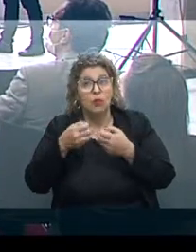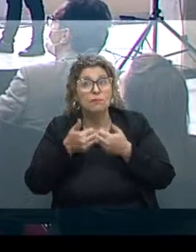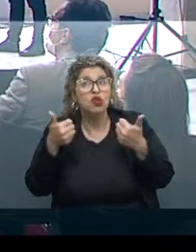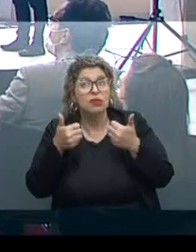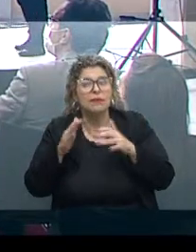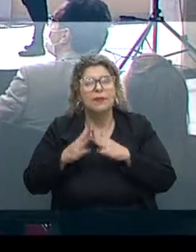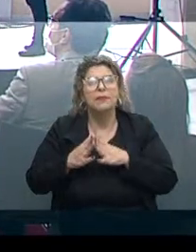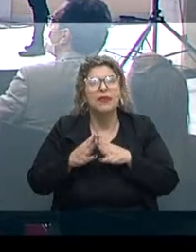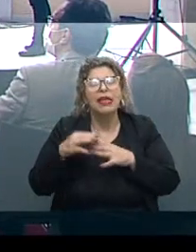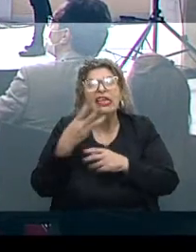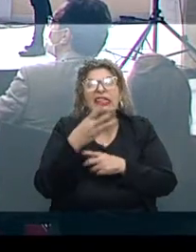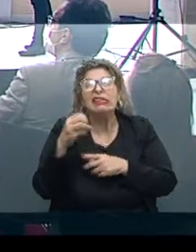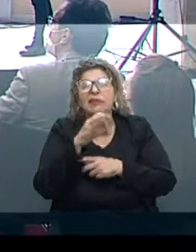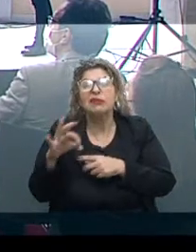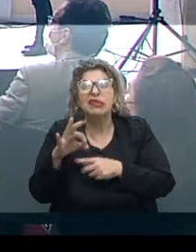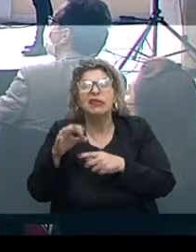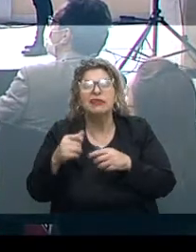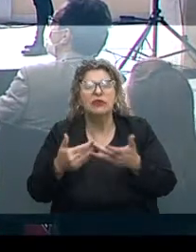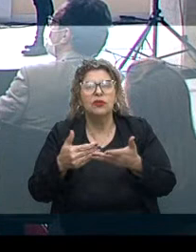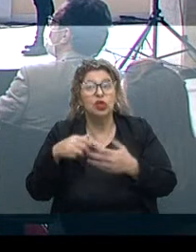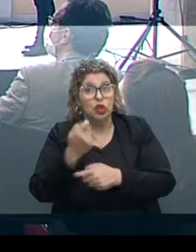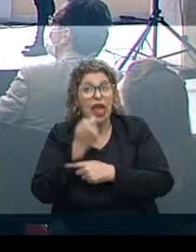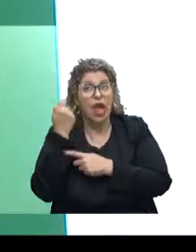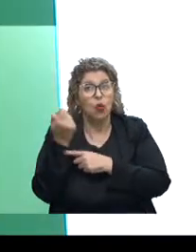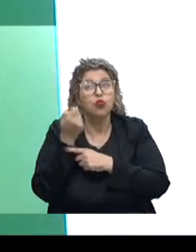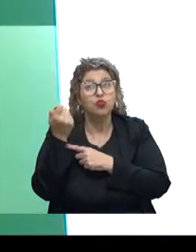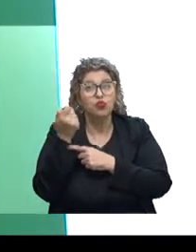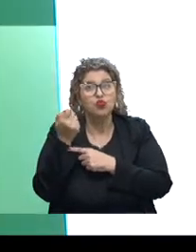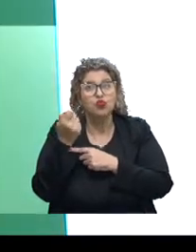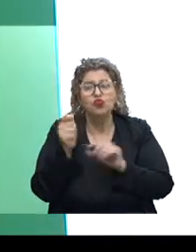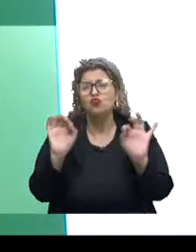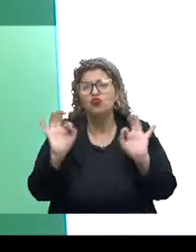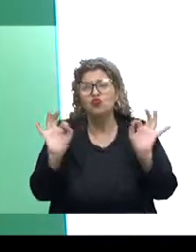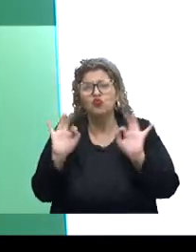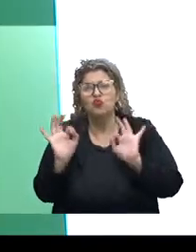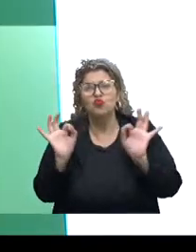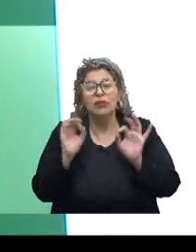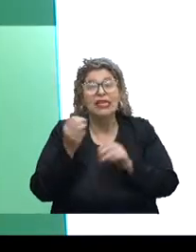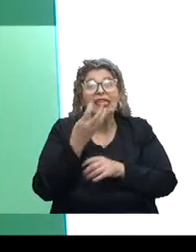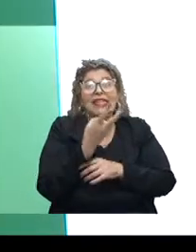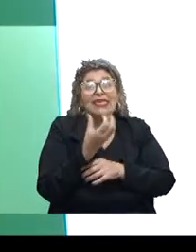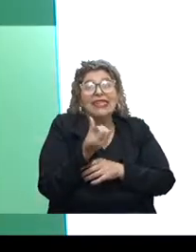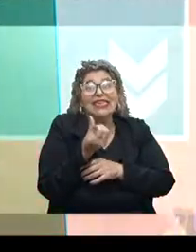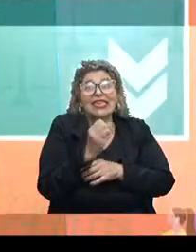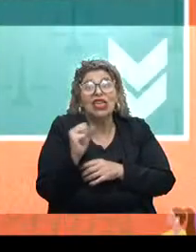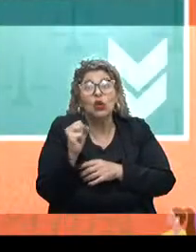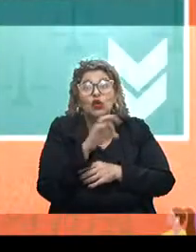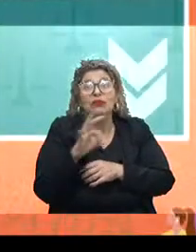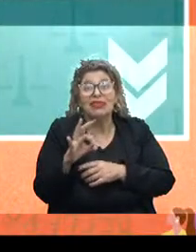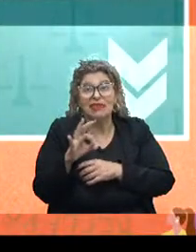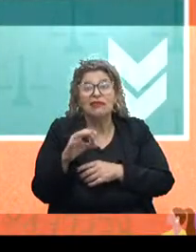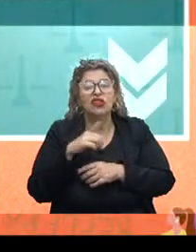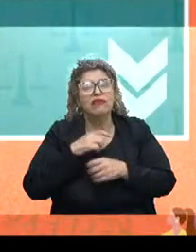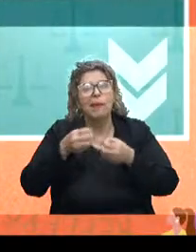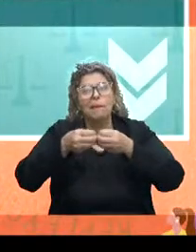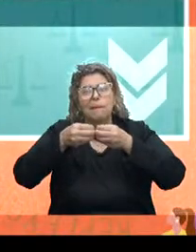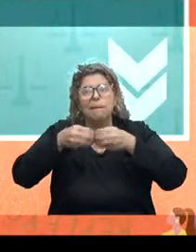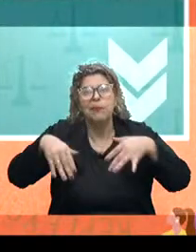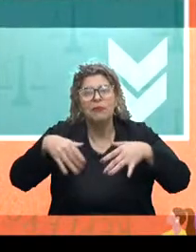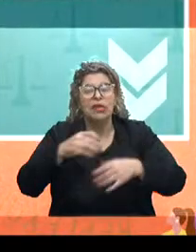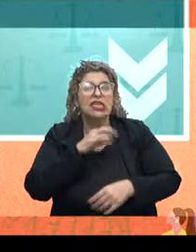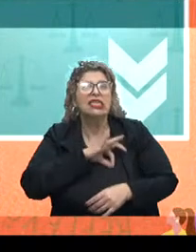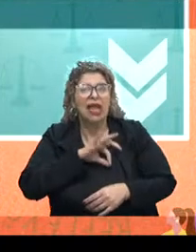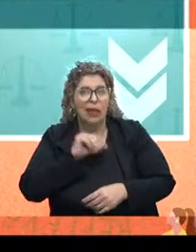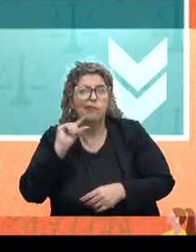Mas, na média, vai dar 30%. Então, 30% dos gaúchos saíram ilesos. 68% tiveram perda de